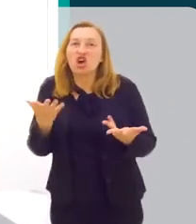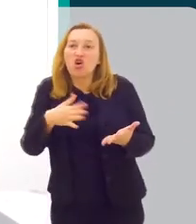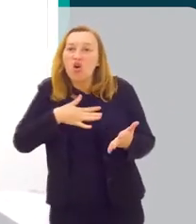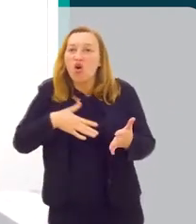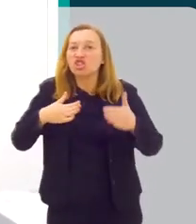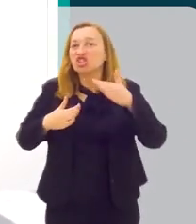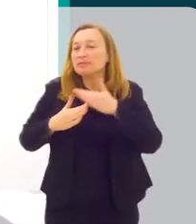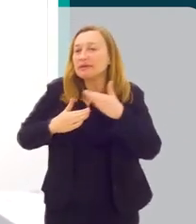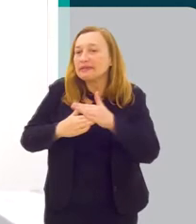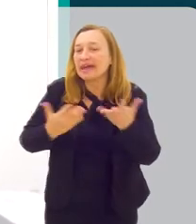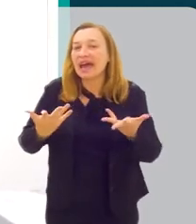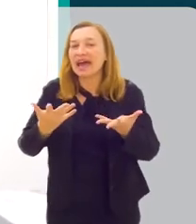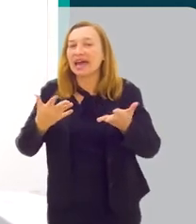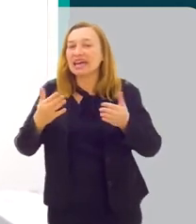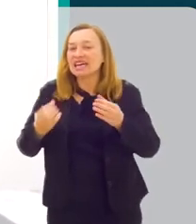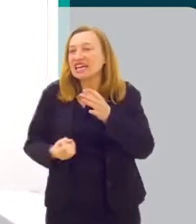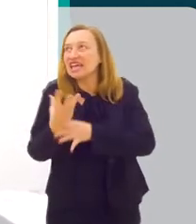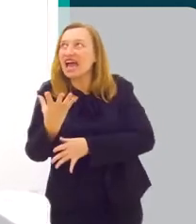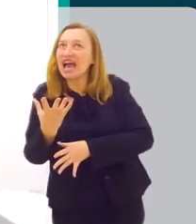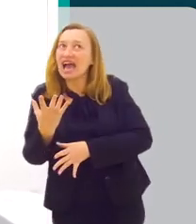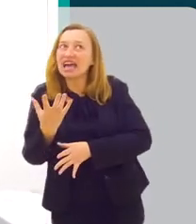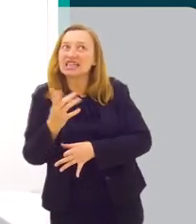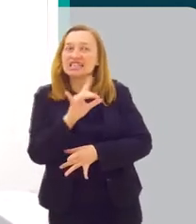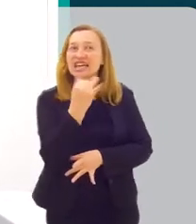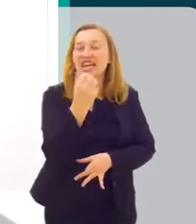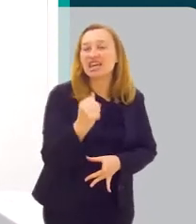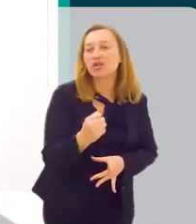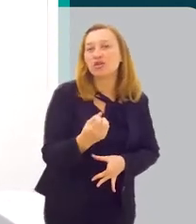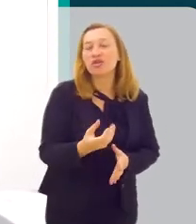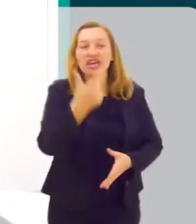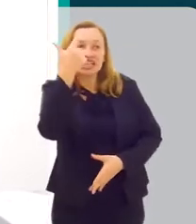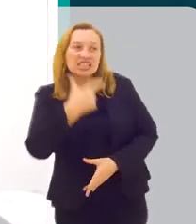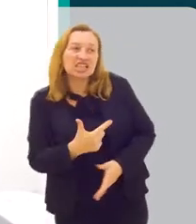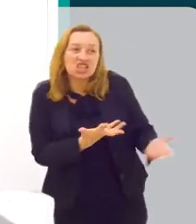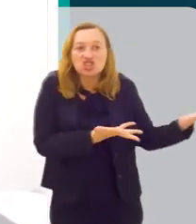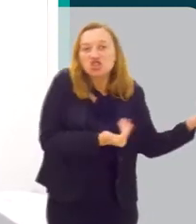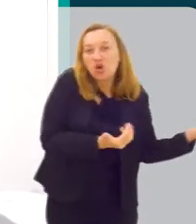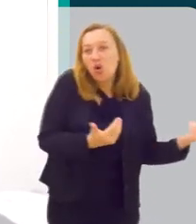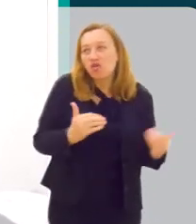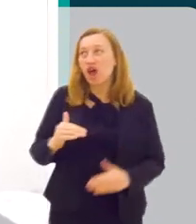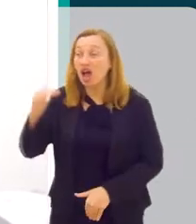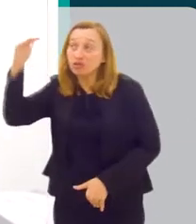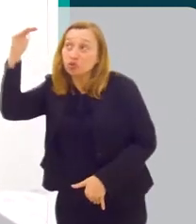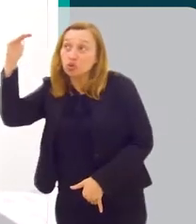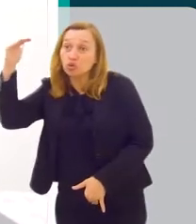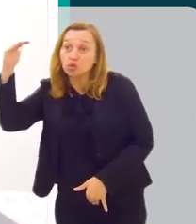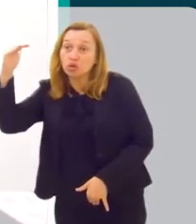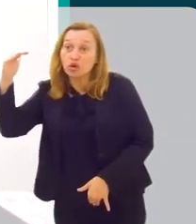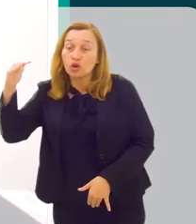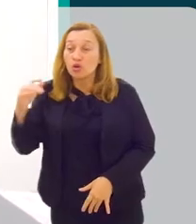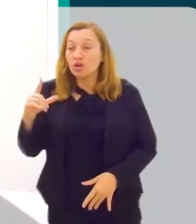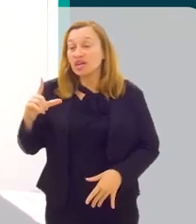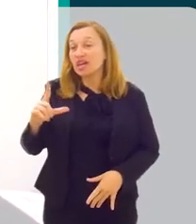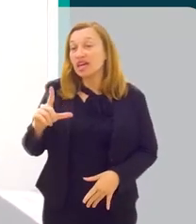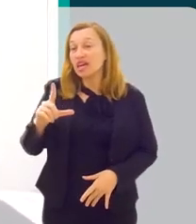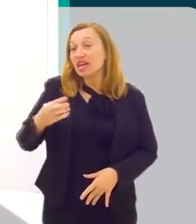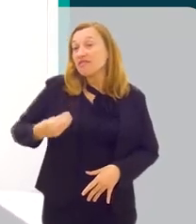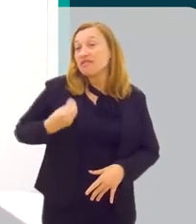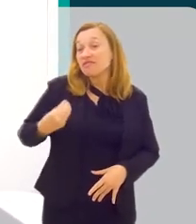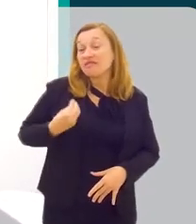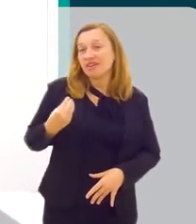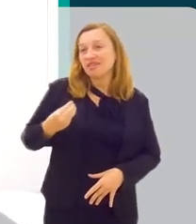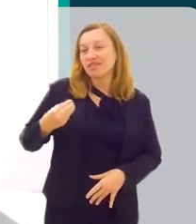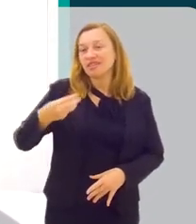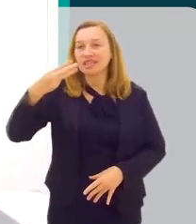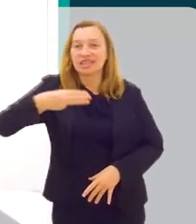delimitar, criar essa linha do que é ser jovem, o que é ser adulto. O que é estar na